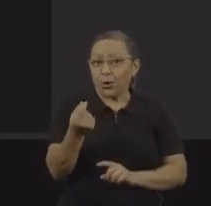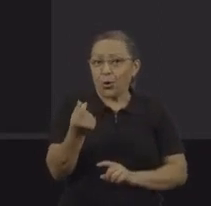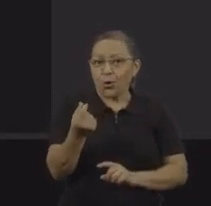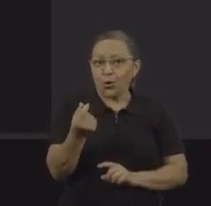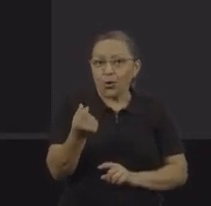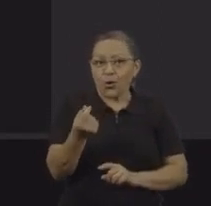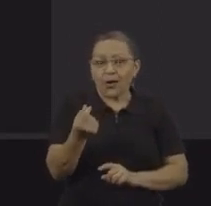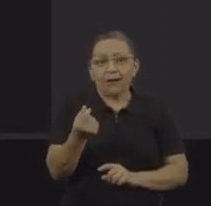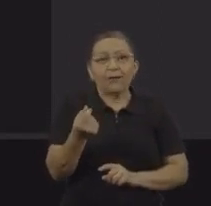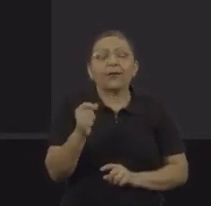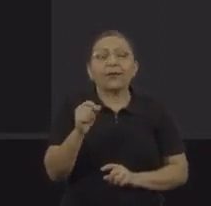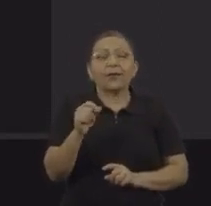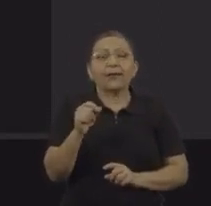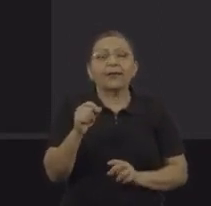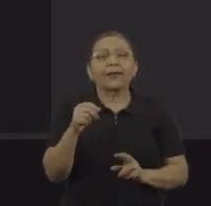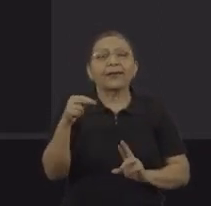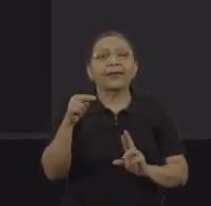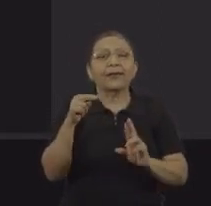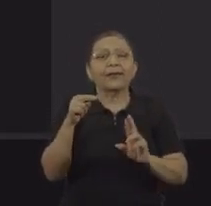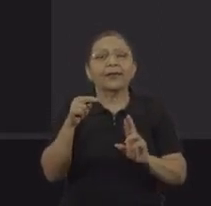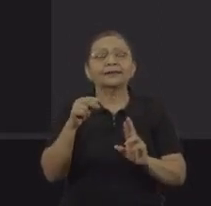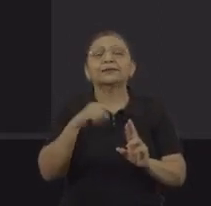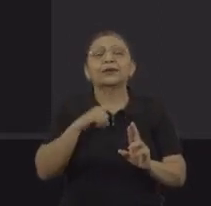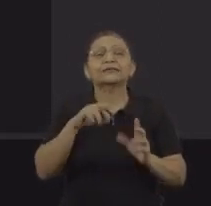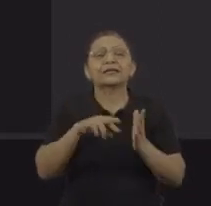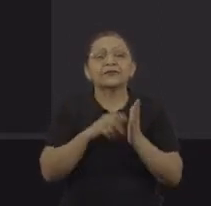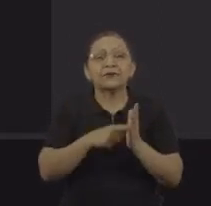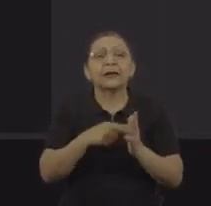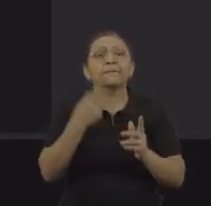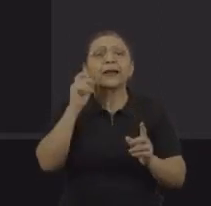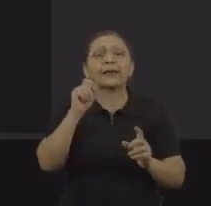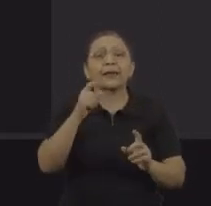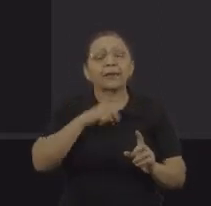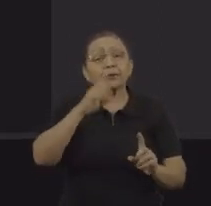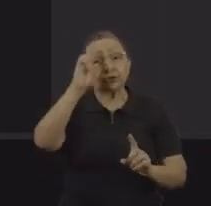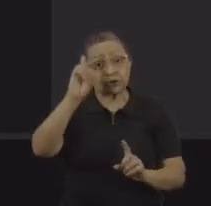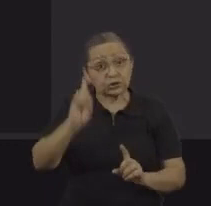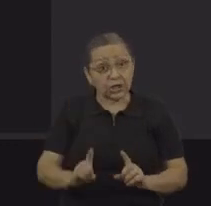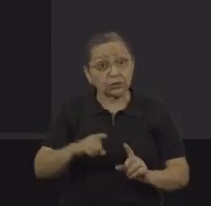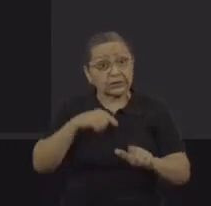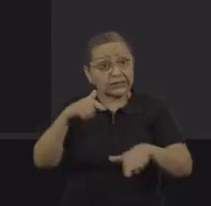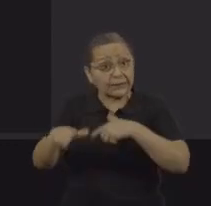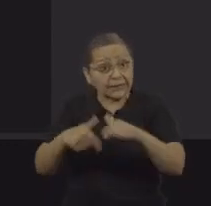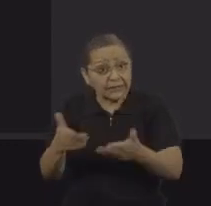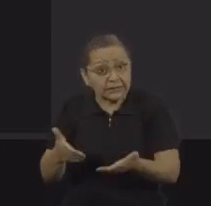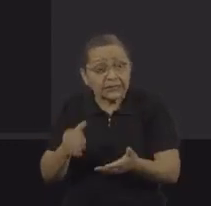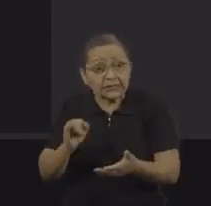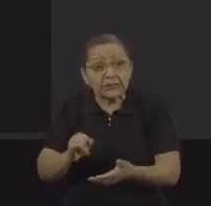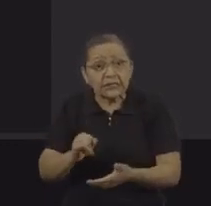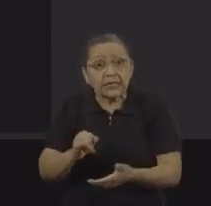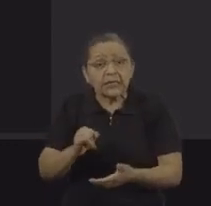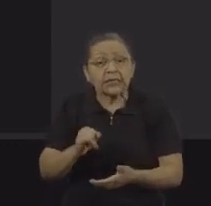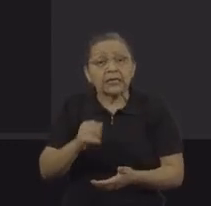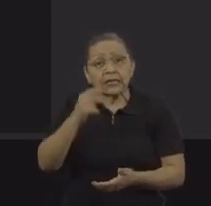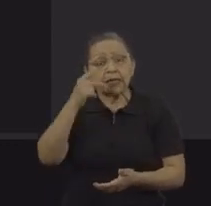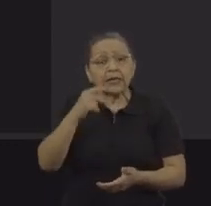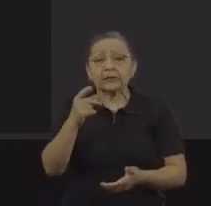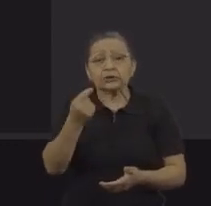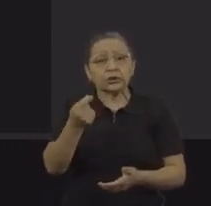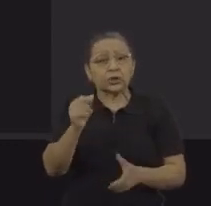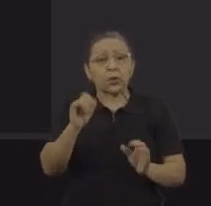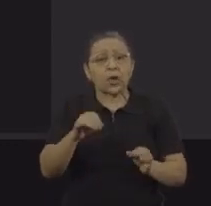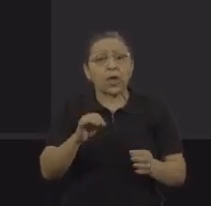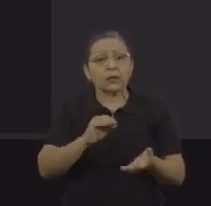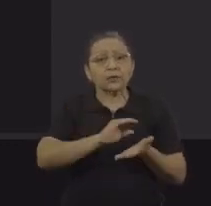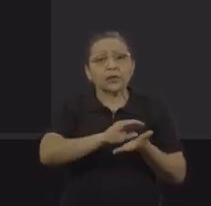se refere a direitos trabalhistas, ao direito do trabalhador. E se ele não é entregue ao trabalhador, significa que